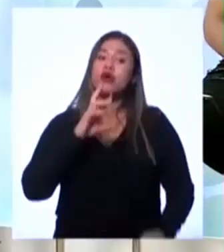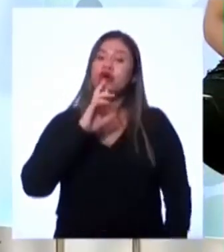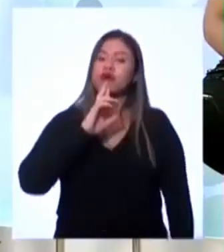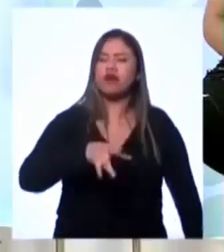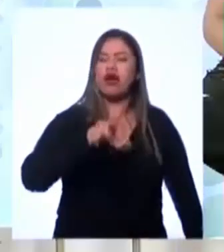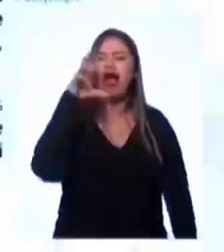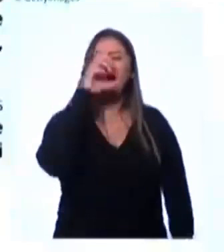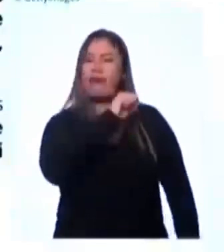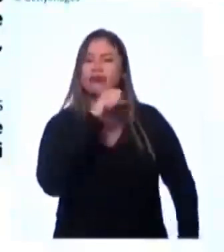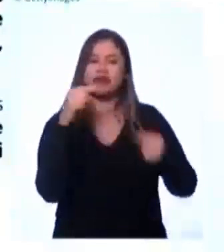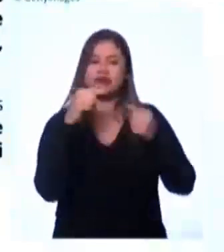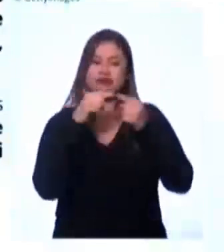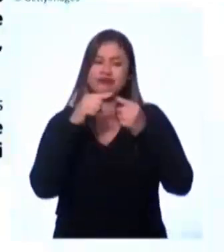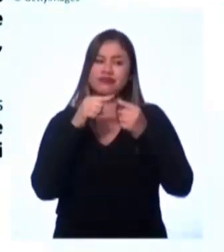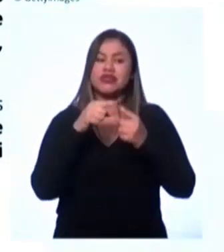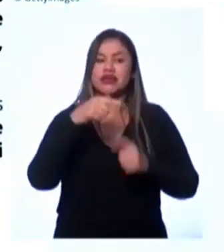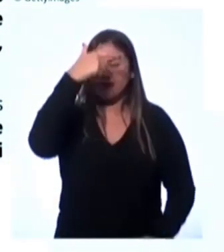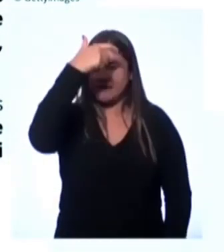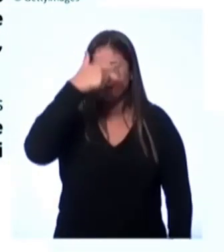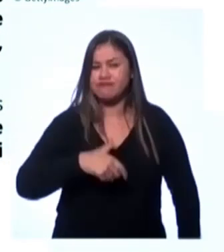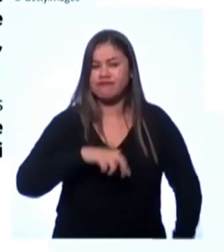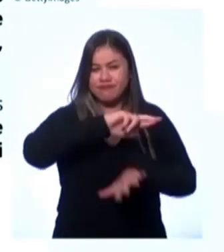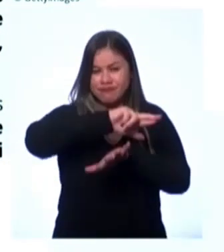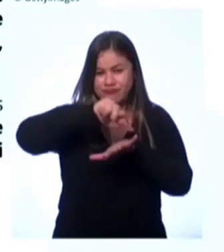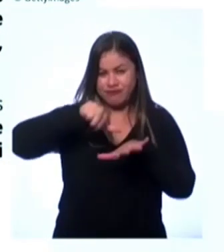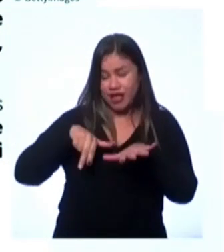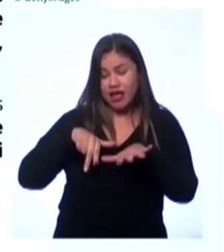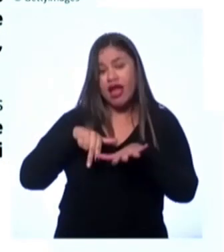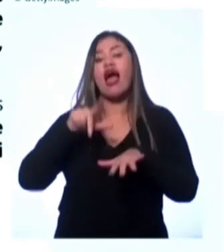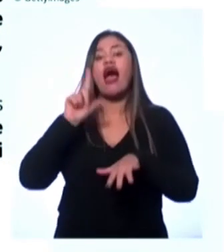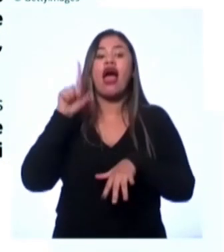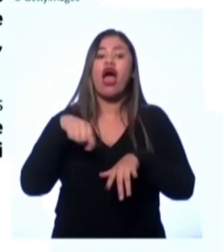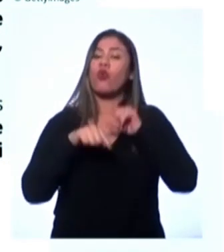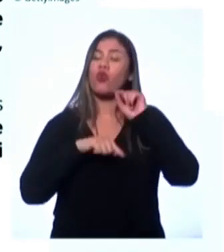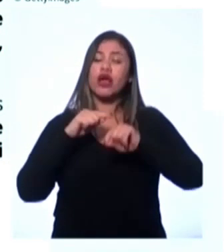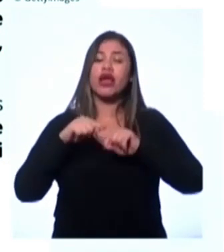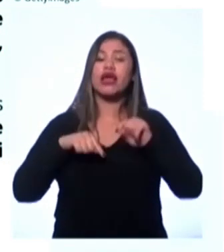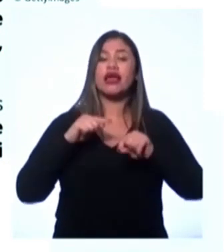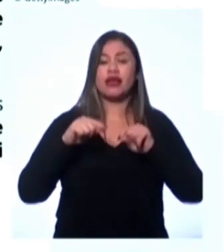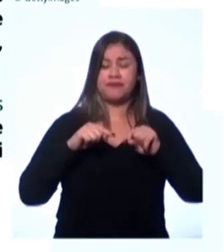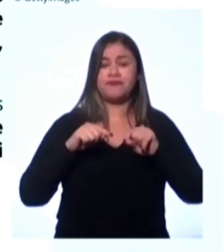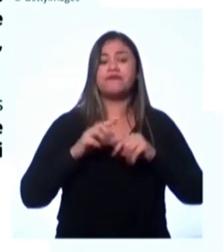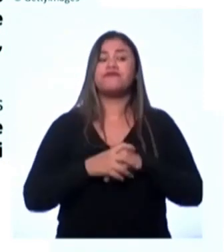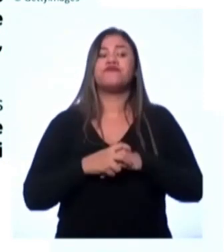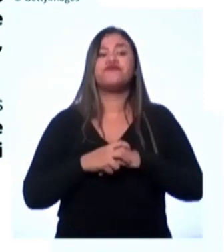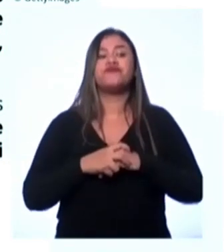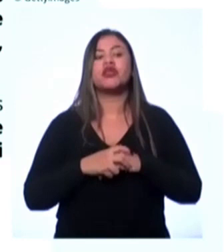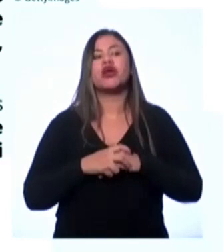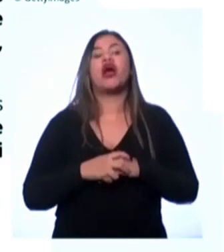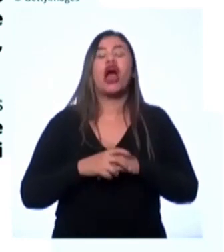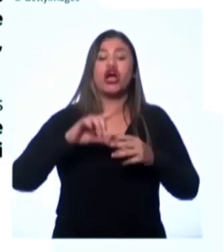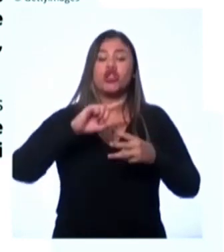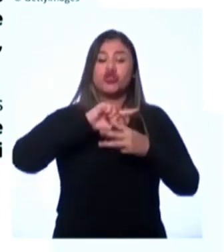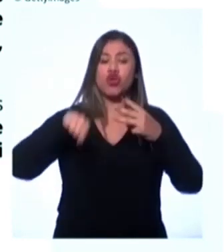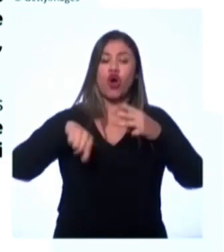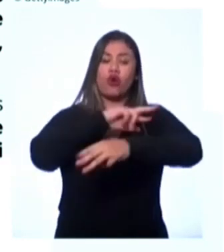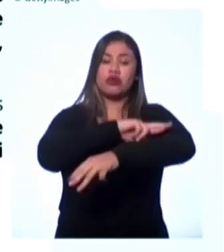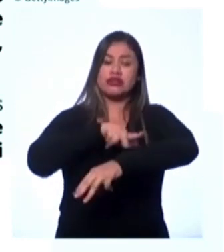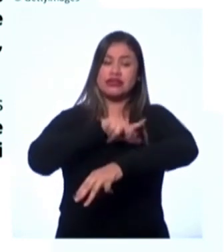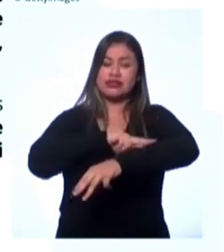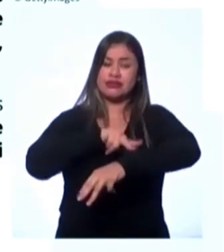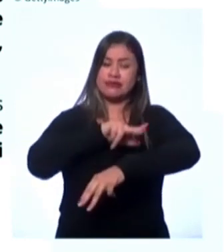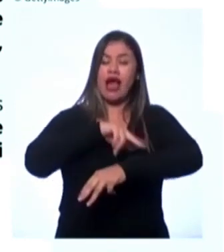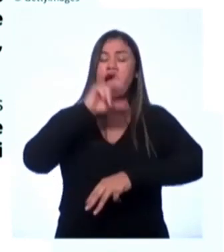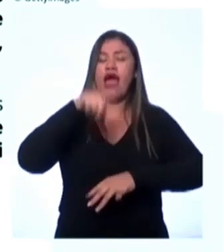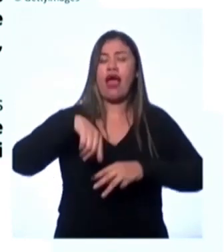rápida a essa pergunta sobre a diversidade brasileira é que nós somos formados pela mistura de três raças. E, professora,